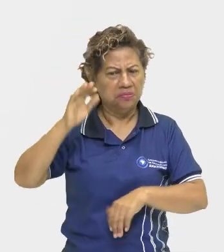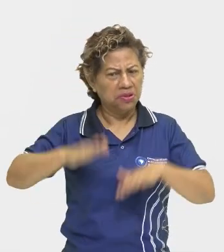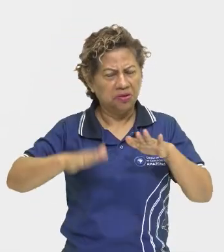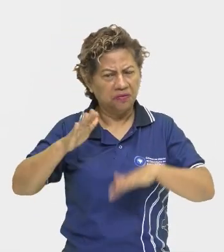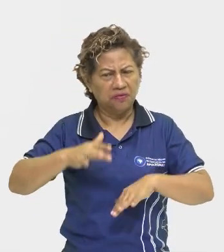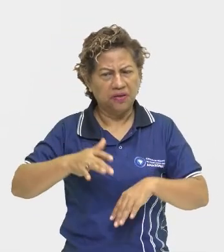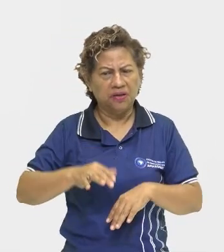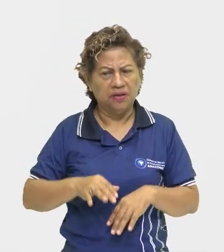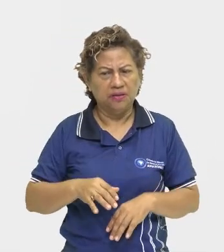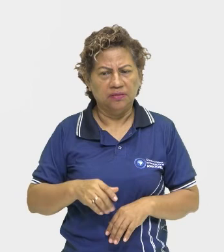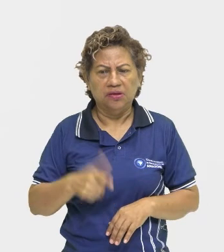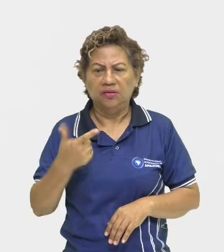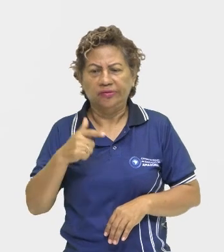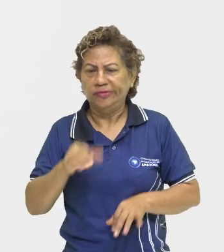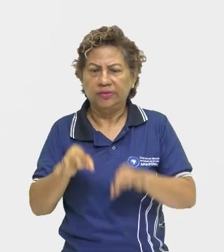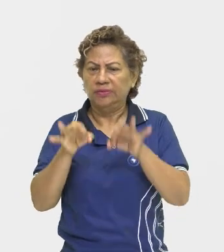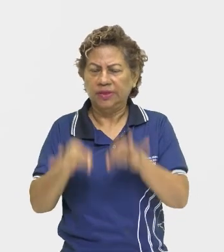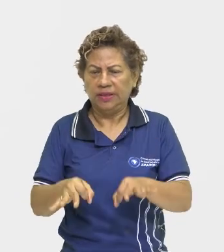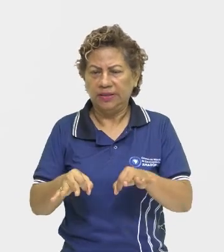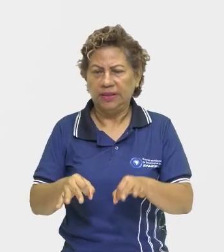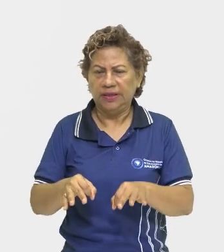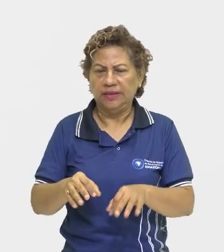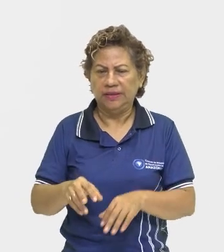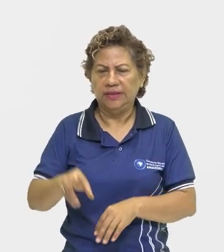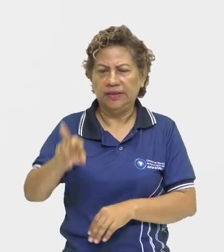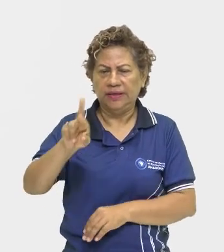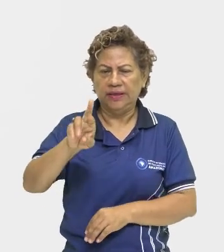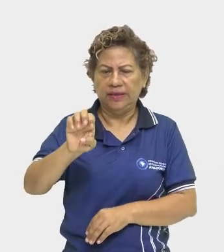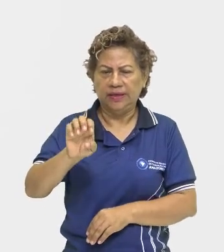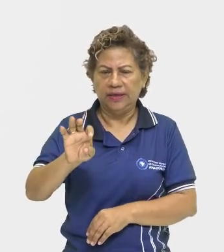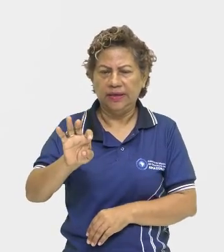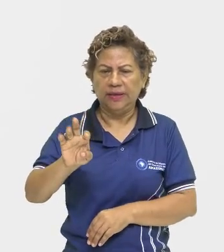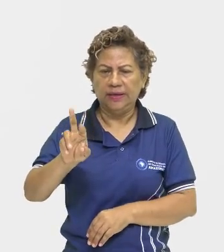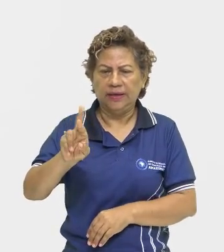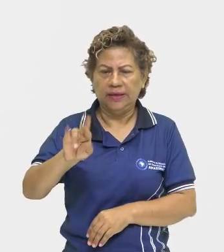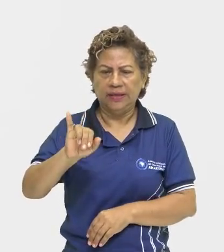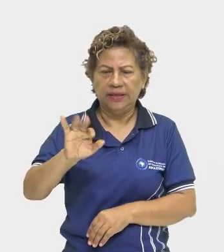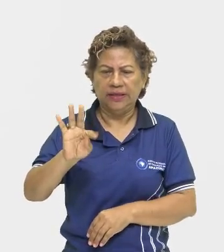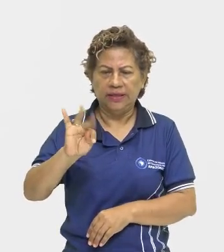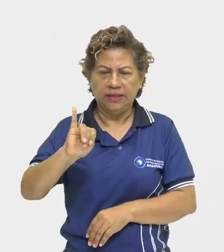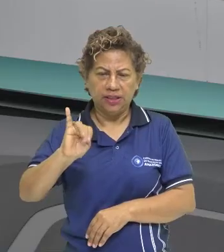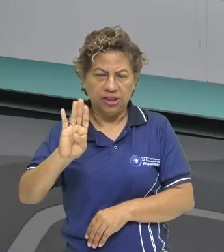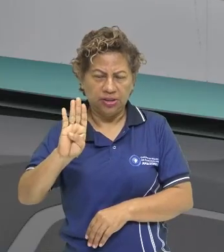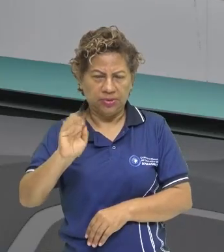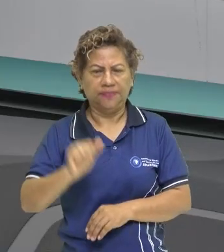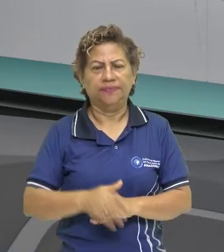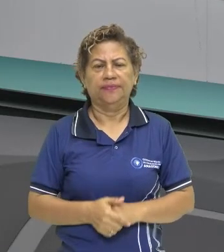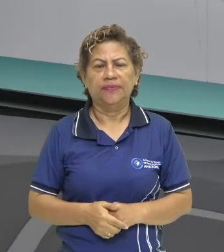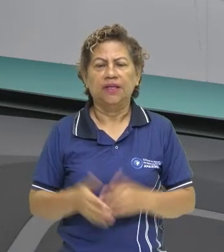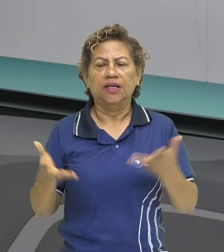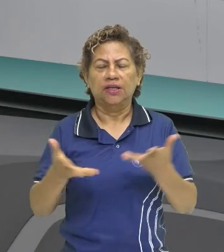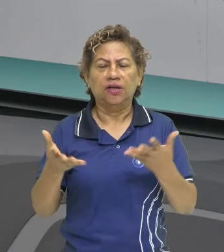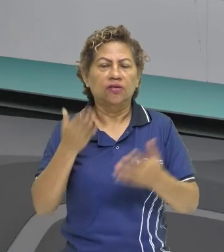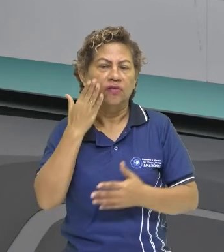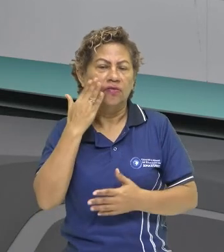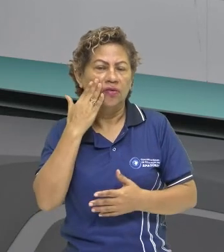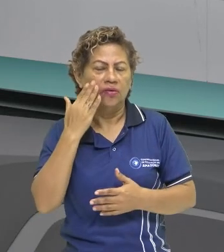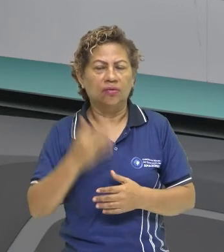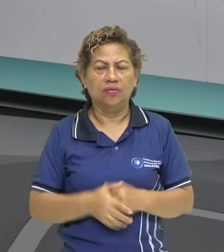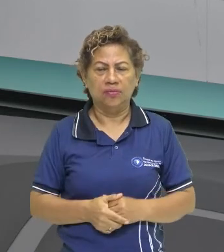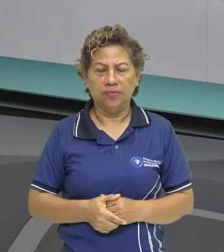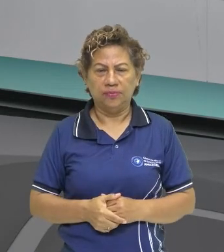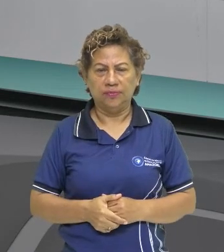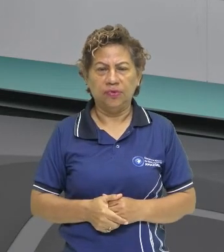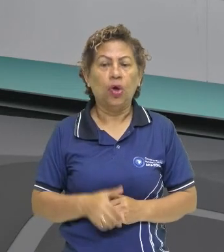Preciso, esse nome é antigo, eu não consigo, não lhe dou certeza. Muito bem, vamos então agora apreciar